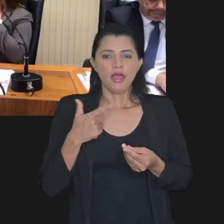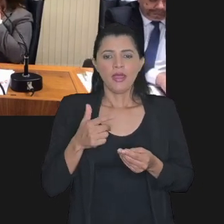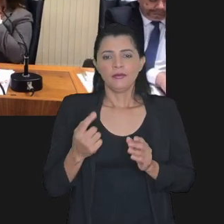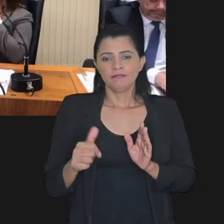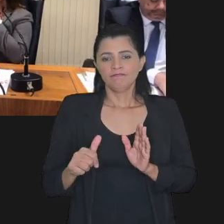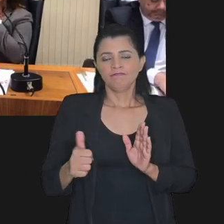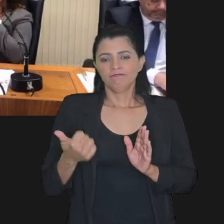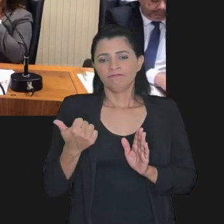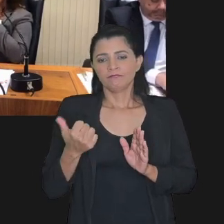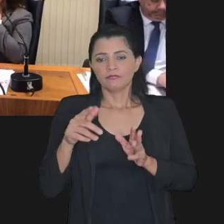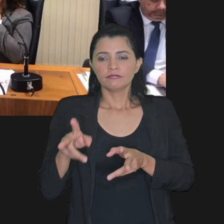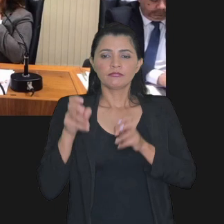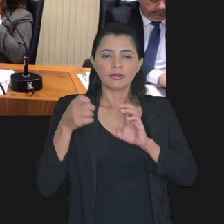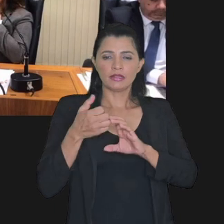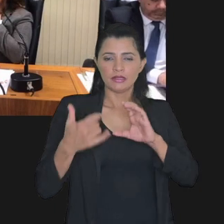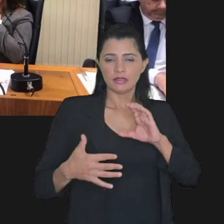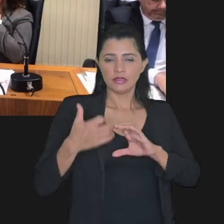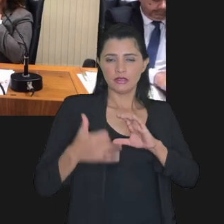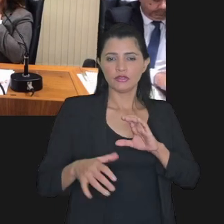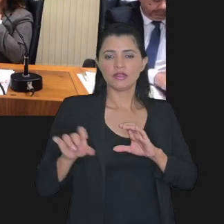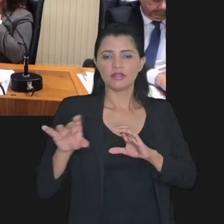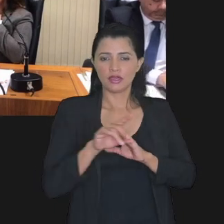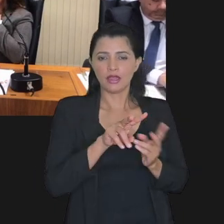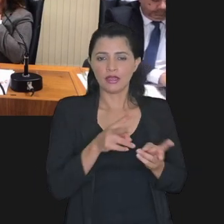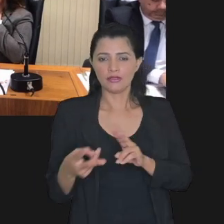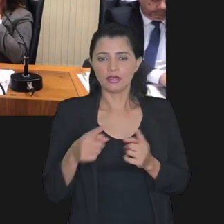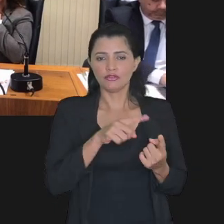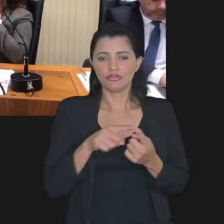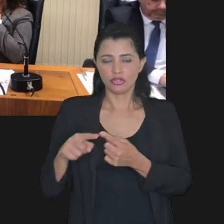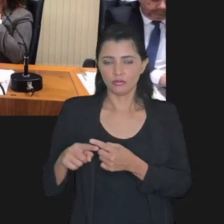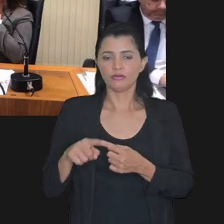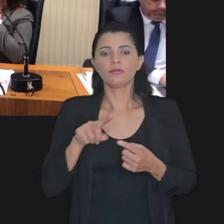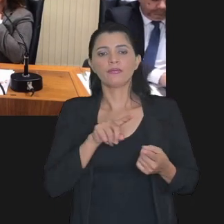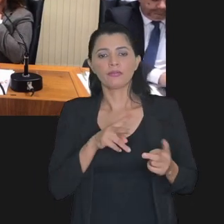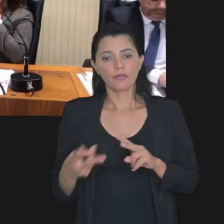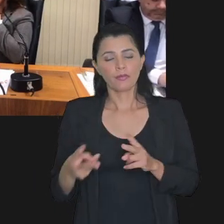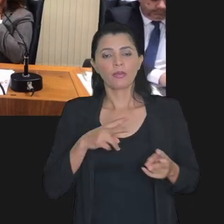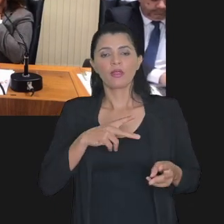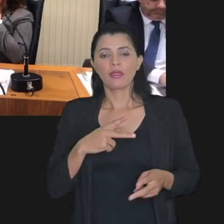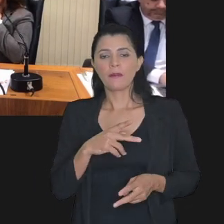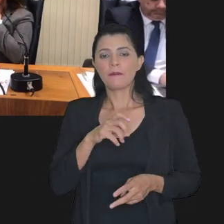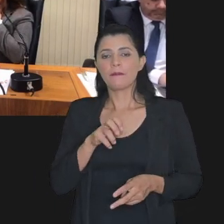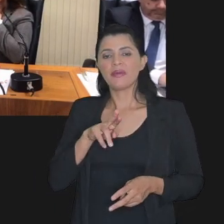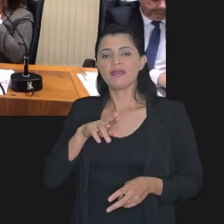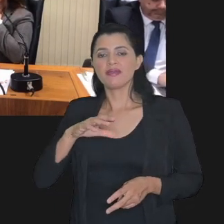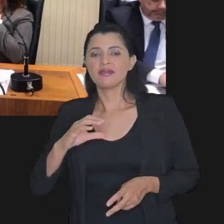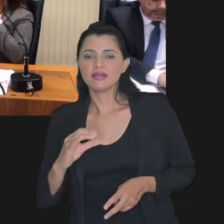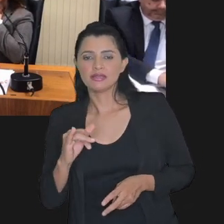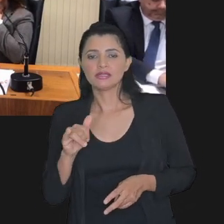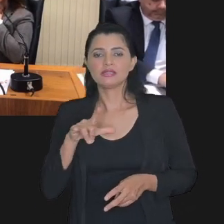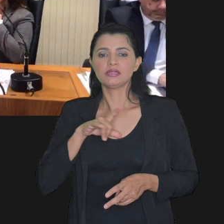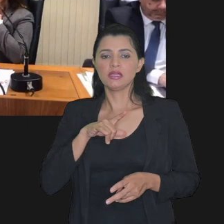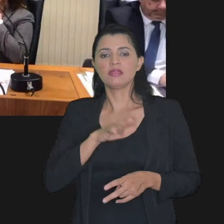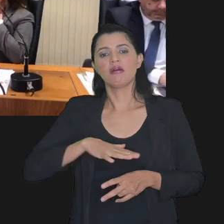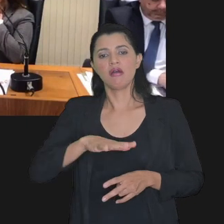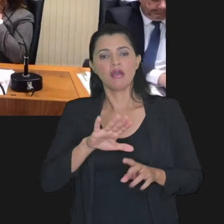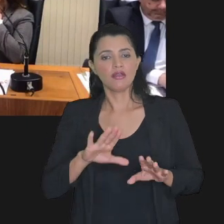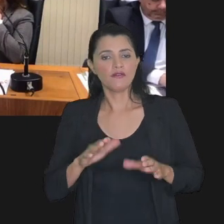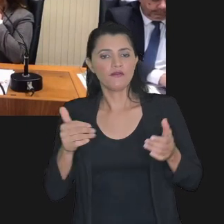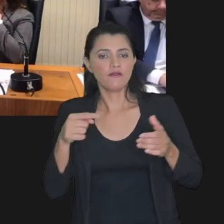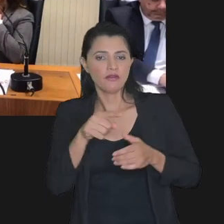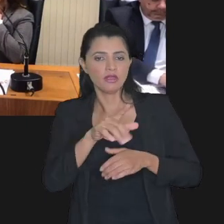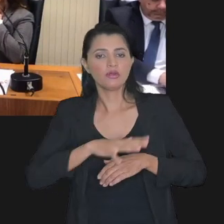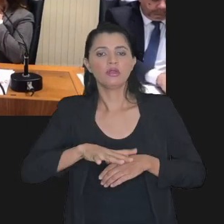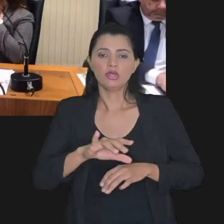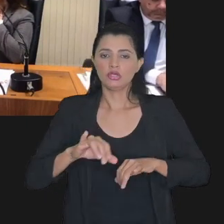identidade de características de cada transação. Tem a transação do PERSE, que é a transação do setor de eventos, que foi um